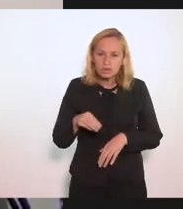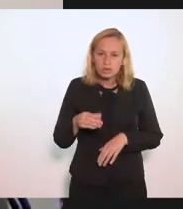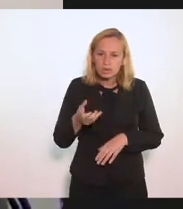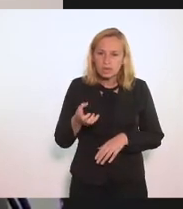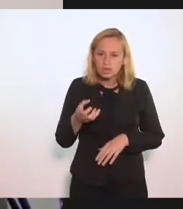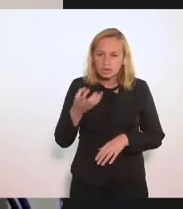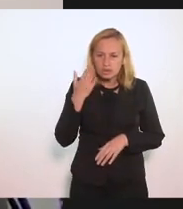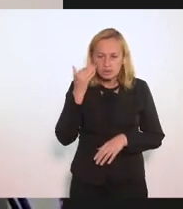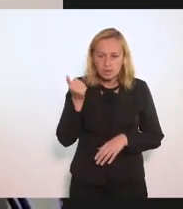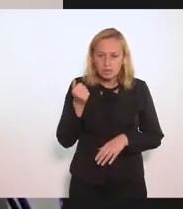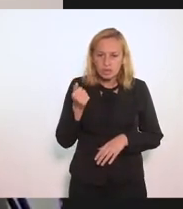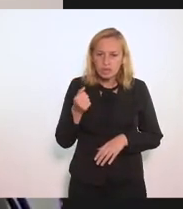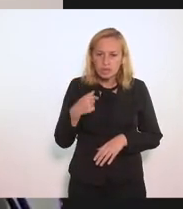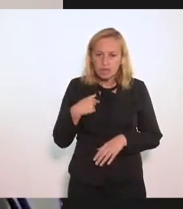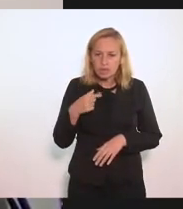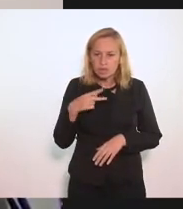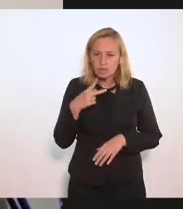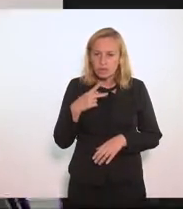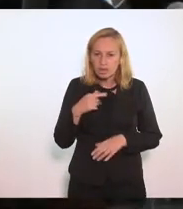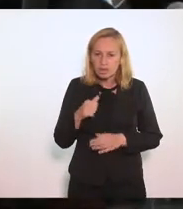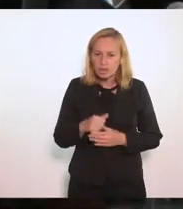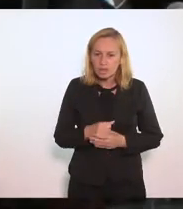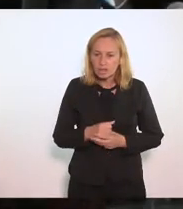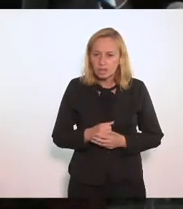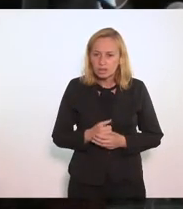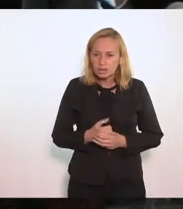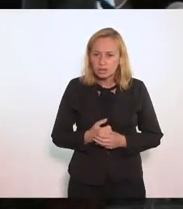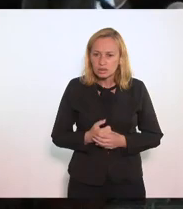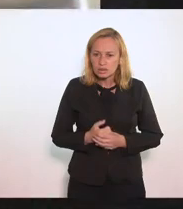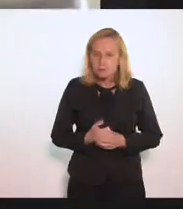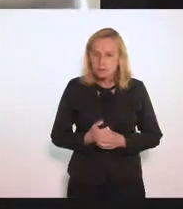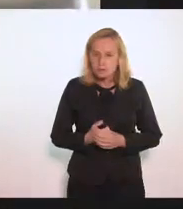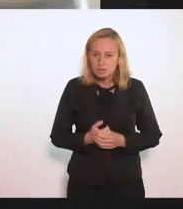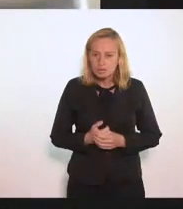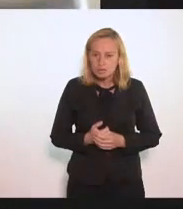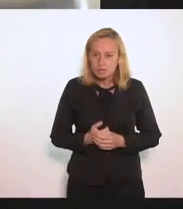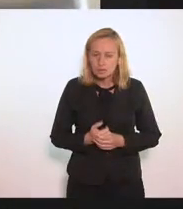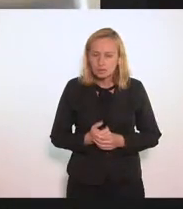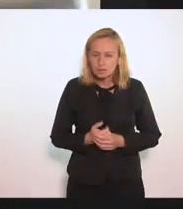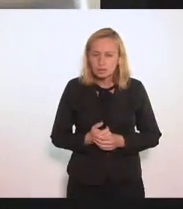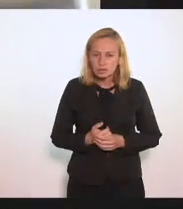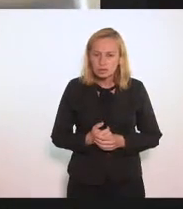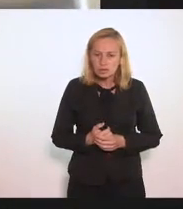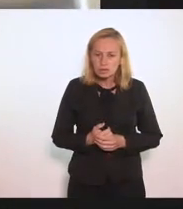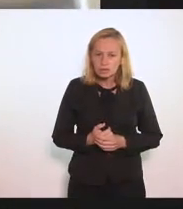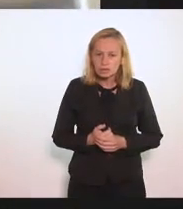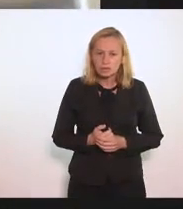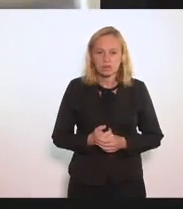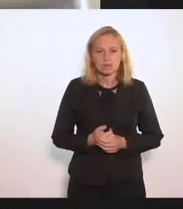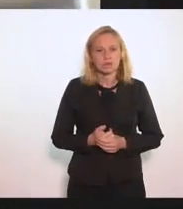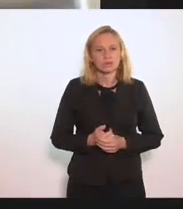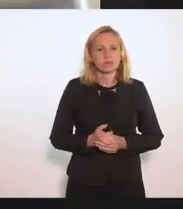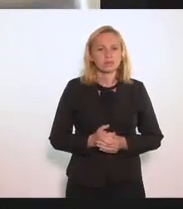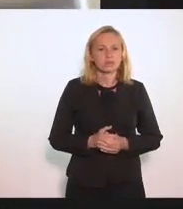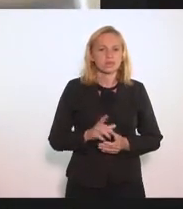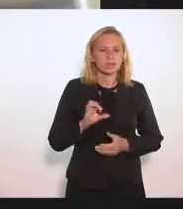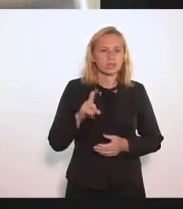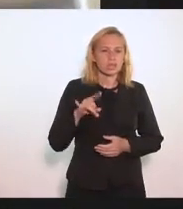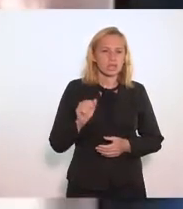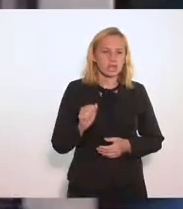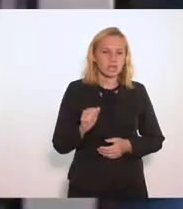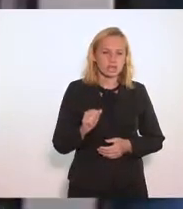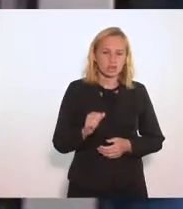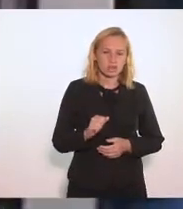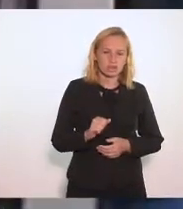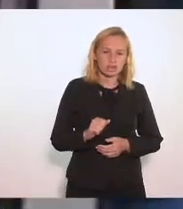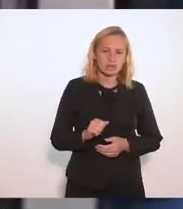que posição Que eu estou Porque na leitura Que Nobre deputada Célia Jordão Você será